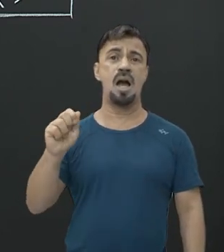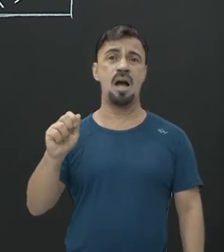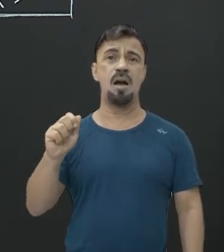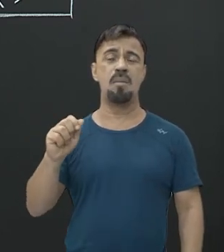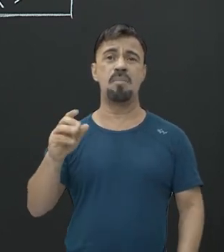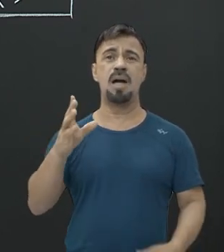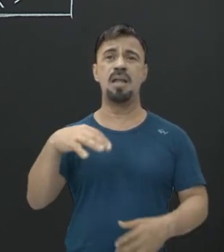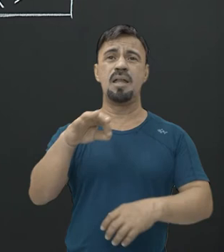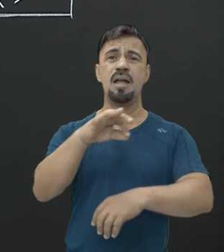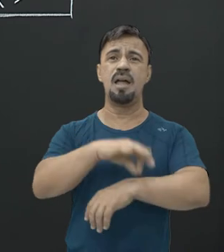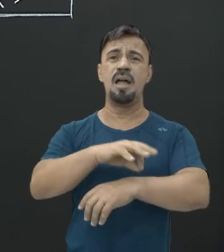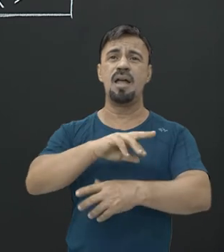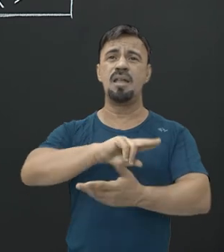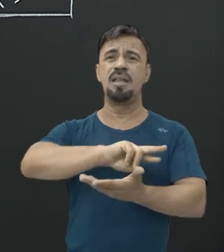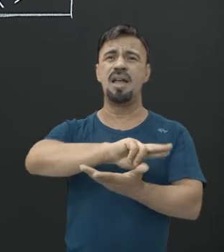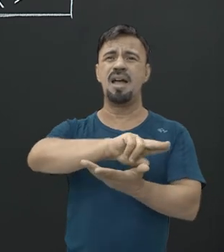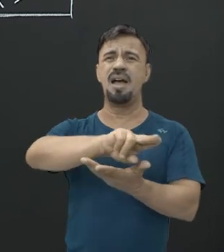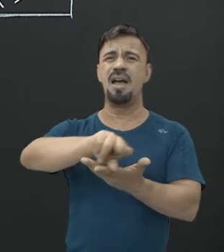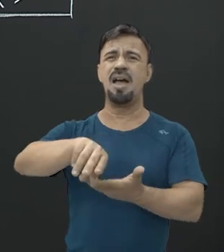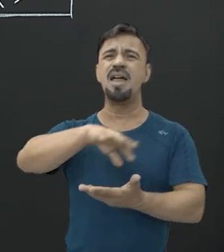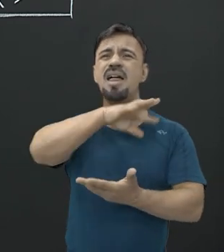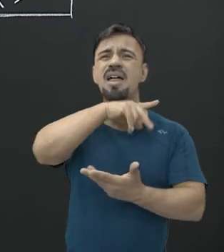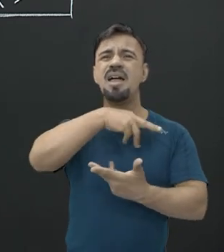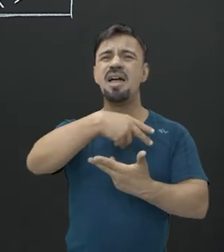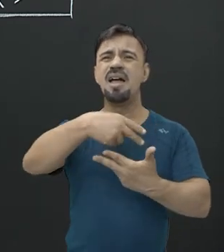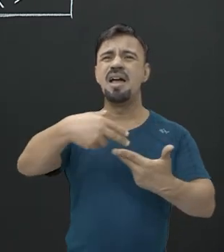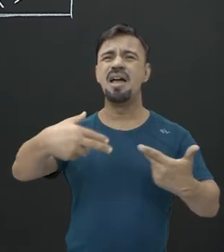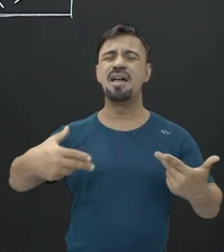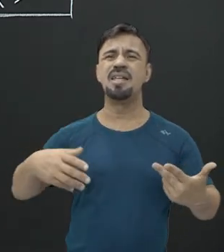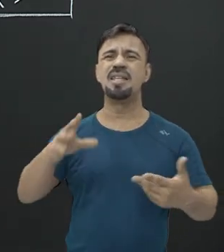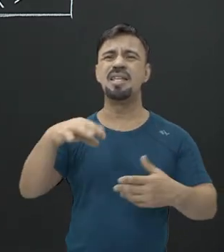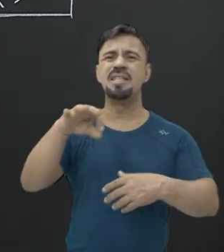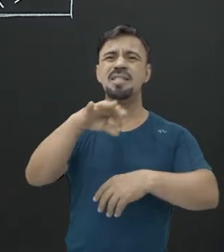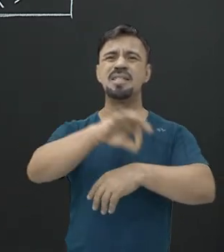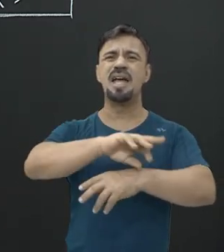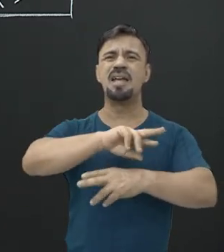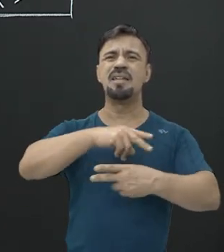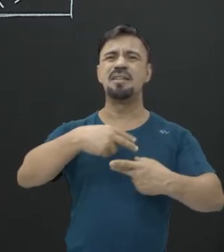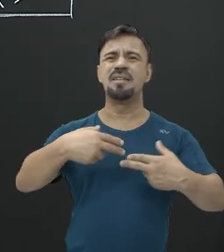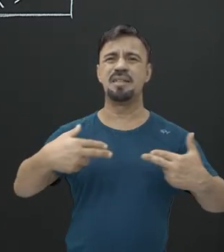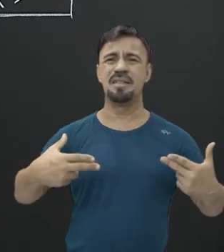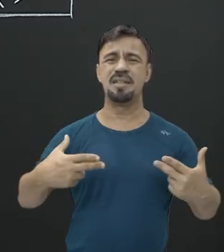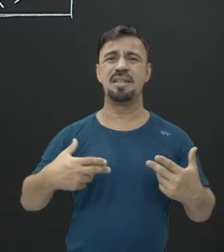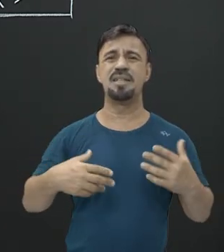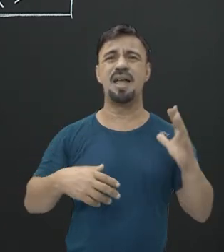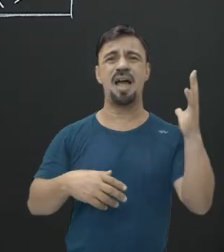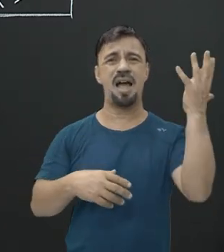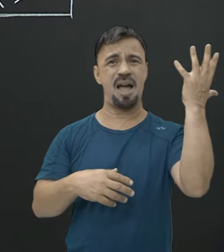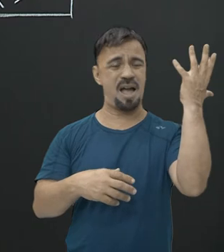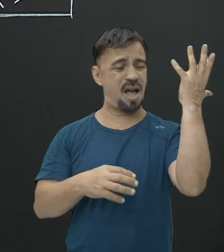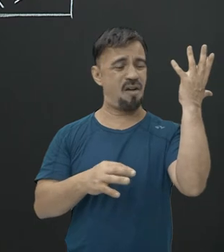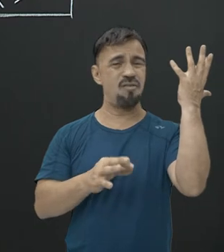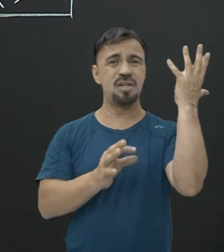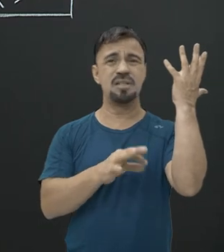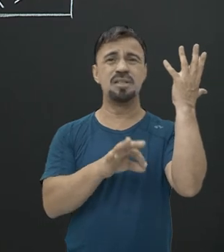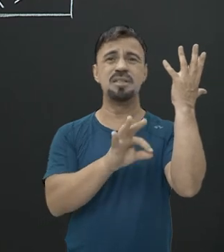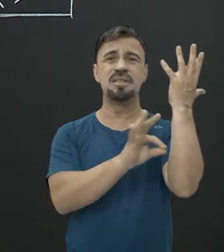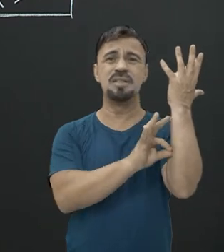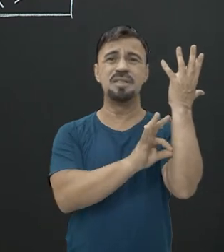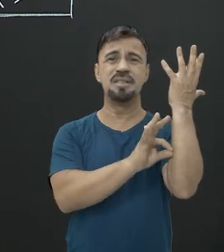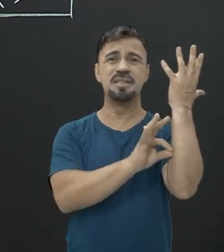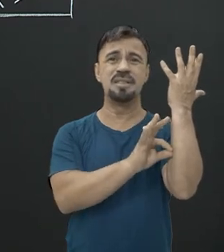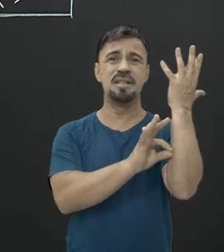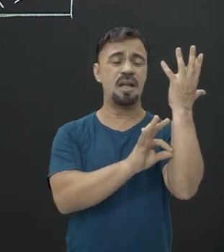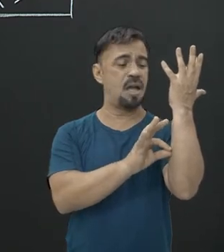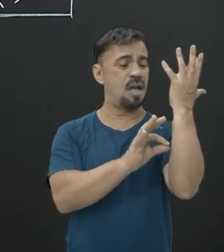conservados em âmbar. É uma coisa louca. Por quê? Você imagina que o inseto está ali, na casca de árvore. Algumas árvores liberam uma resina.